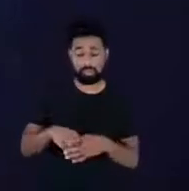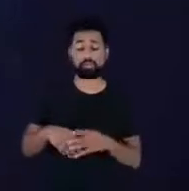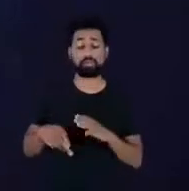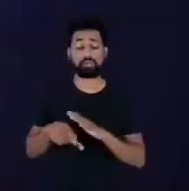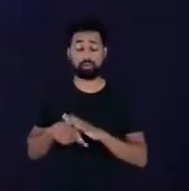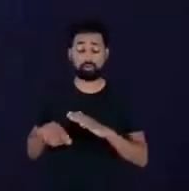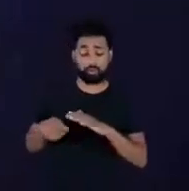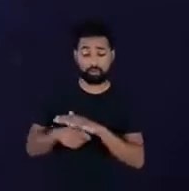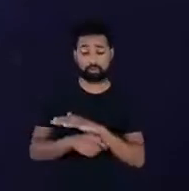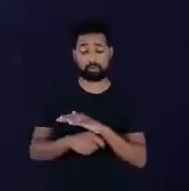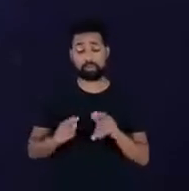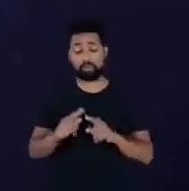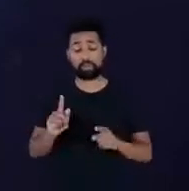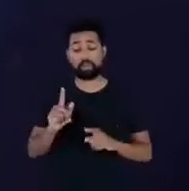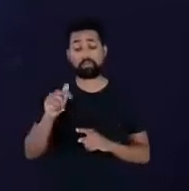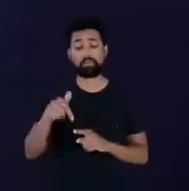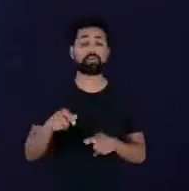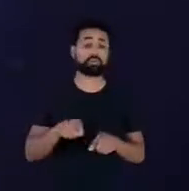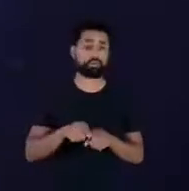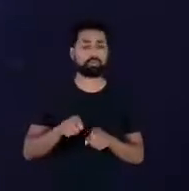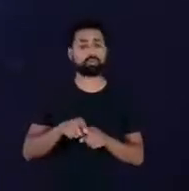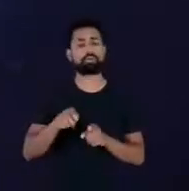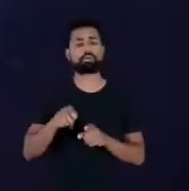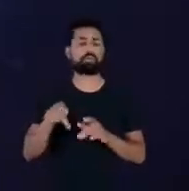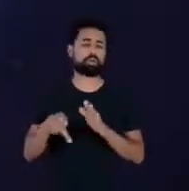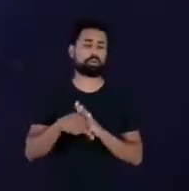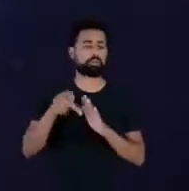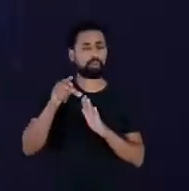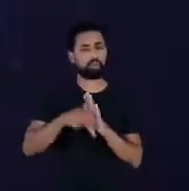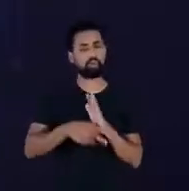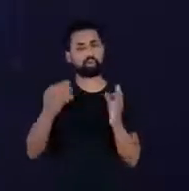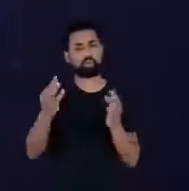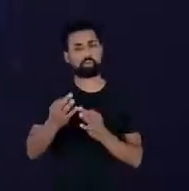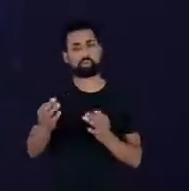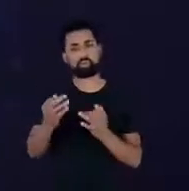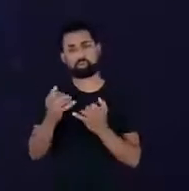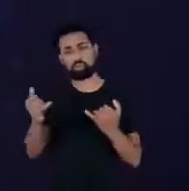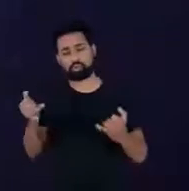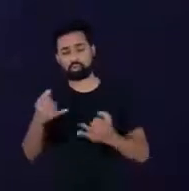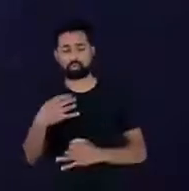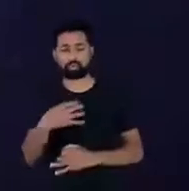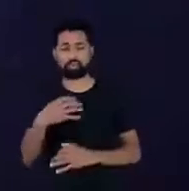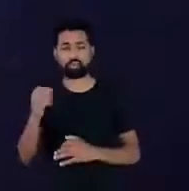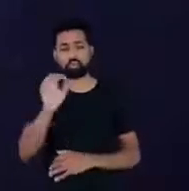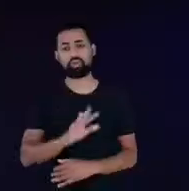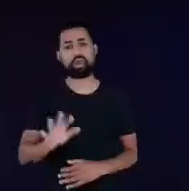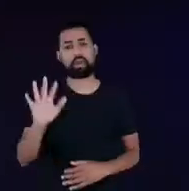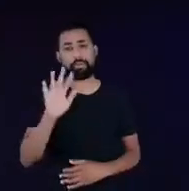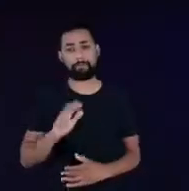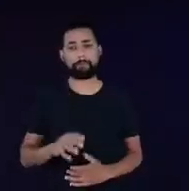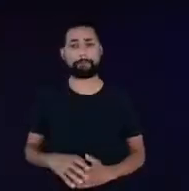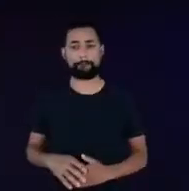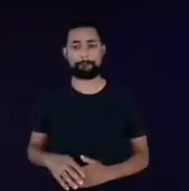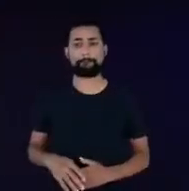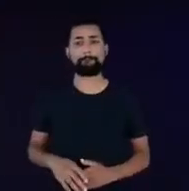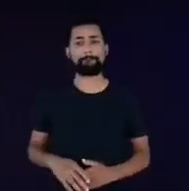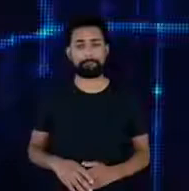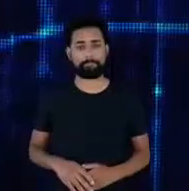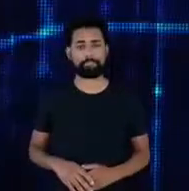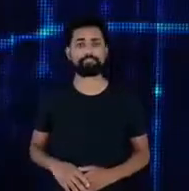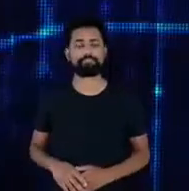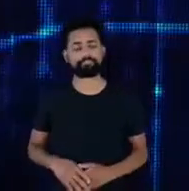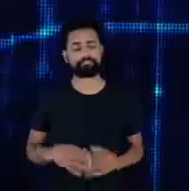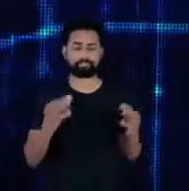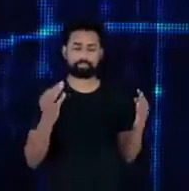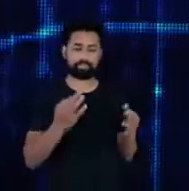para a financiabilidade de projetos de eficiência energética de uma forma geral Tá ótimo